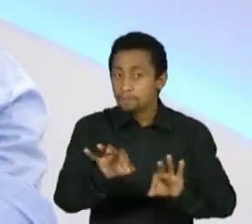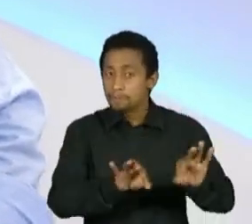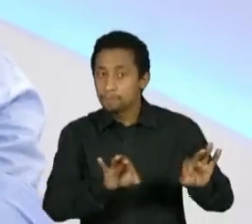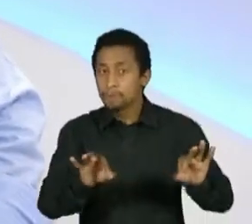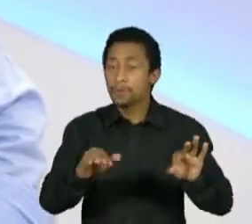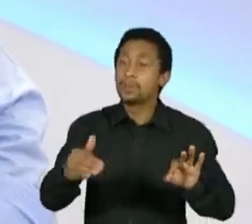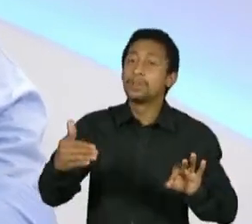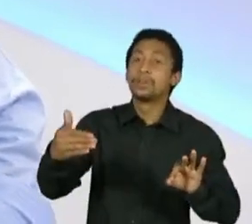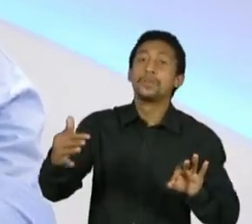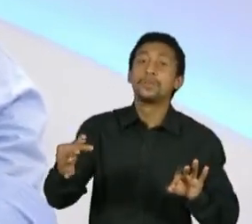podem beneficiar hoje.